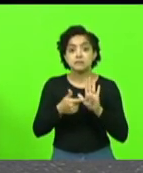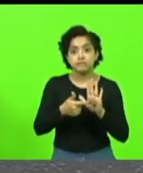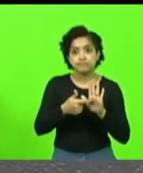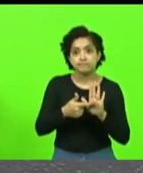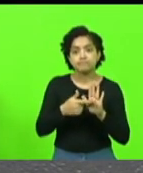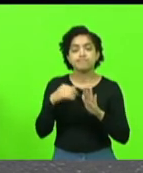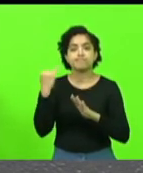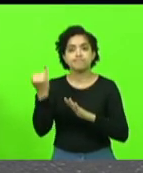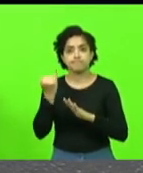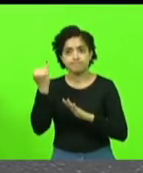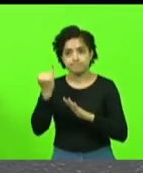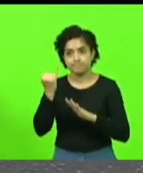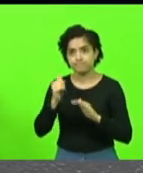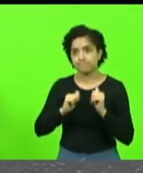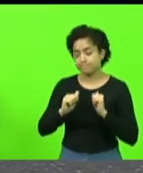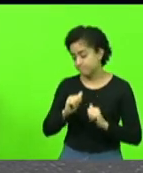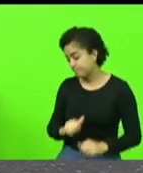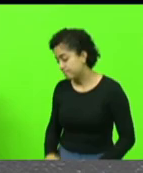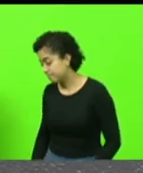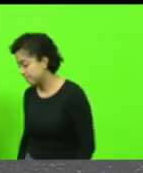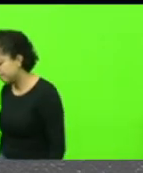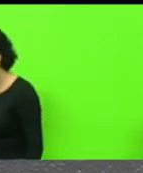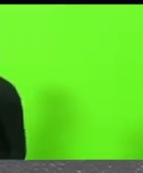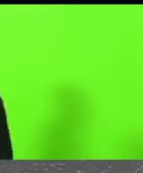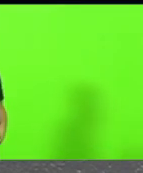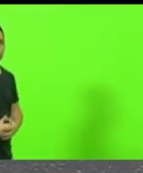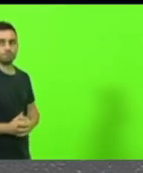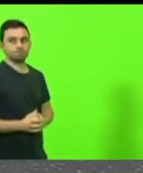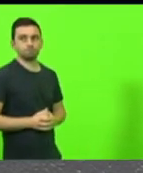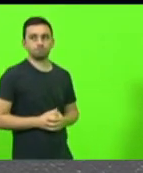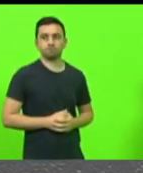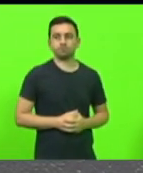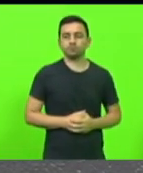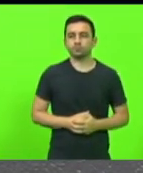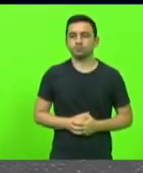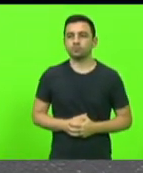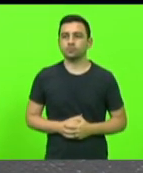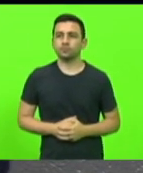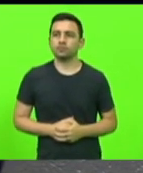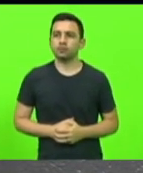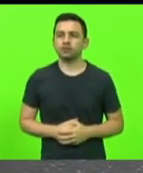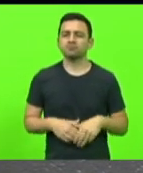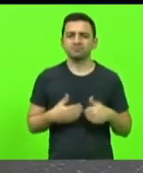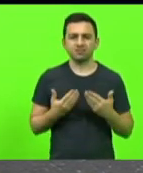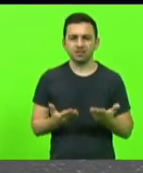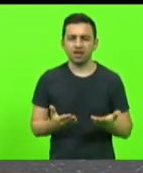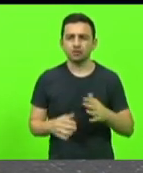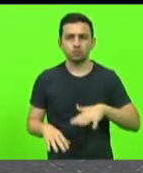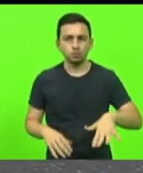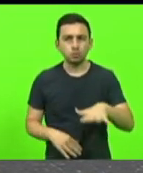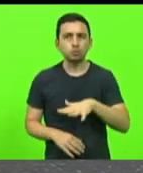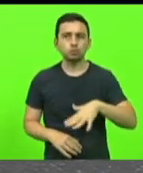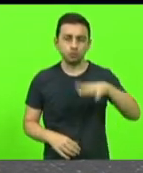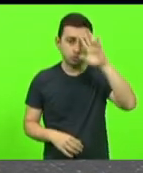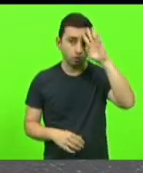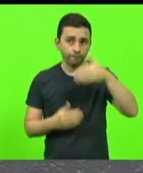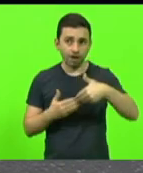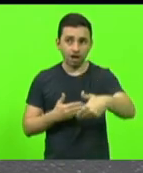importância e cria expectativa, sim, de que as soluções também chegam junto. E aí,